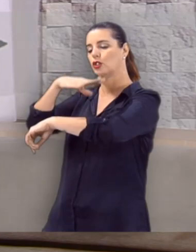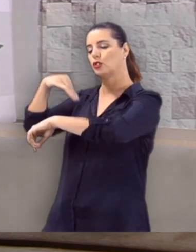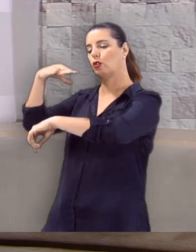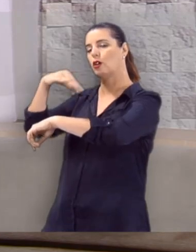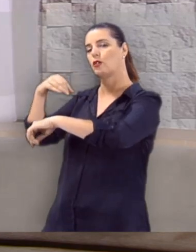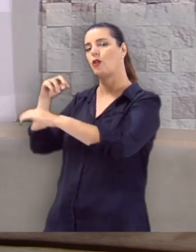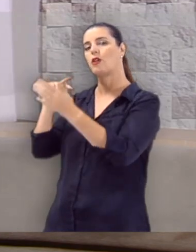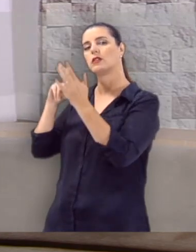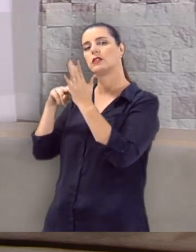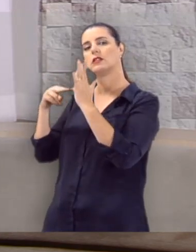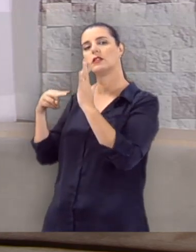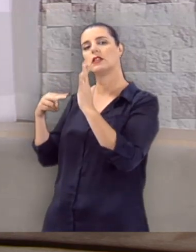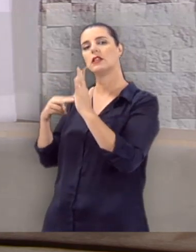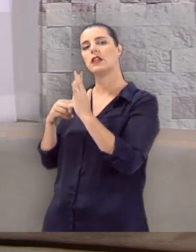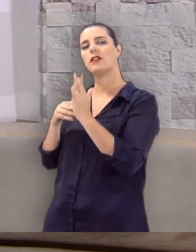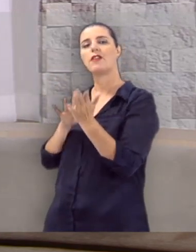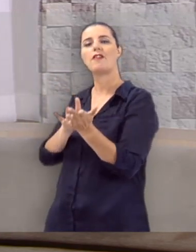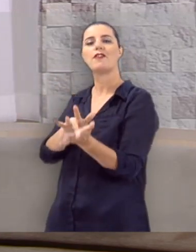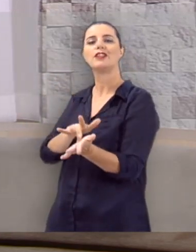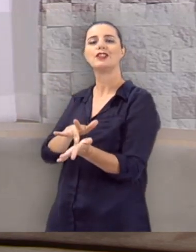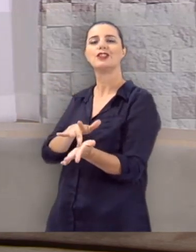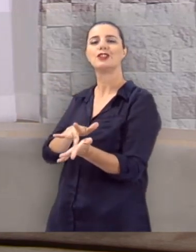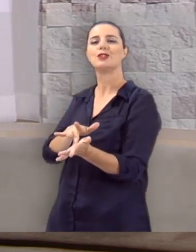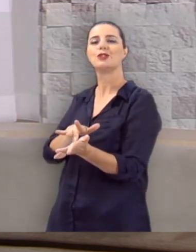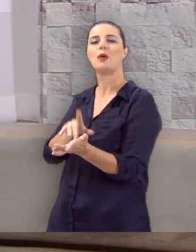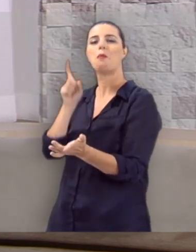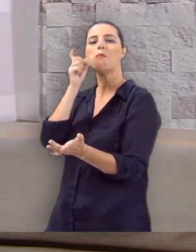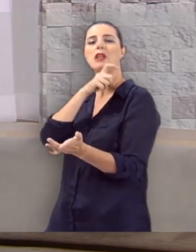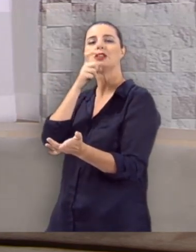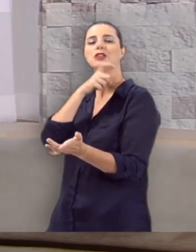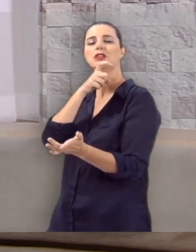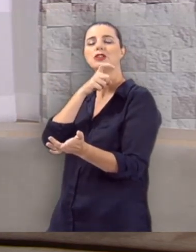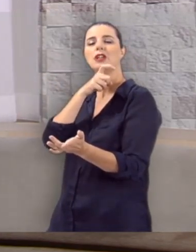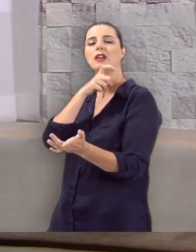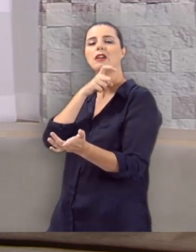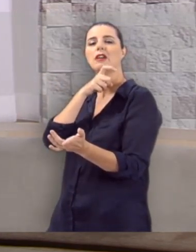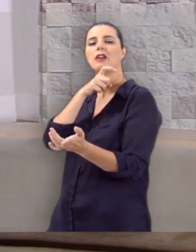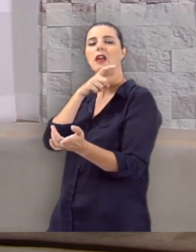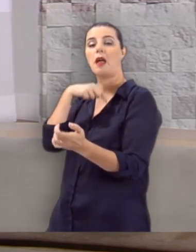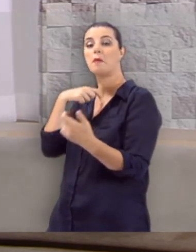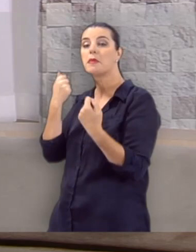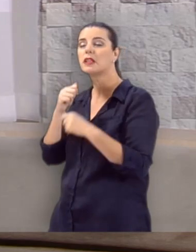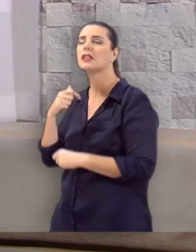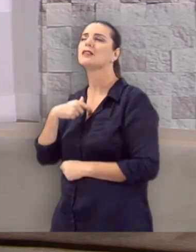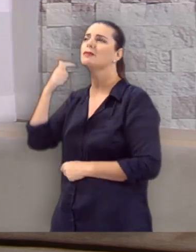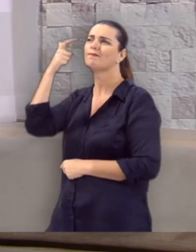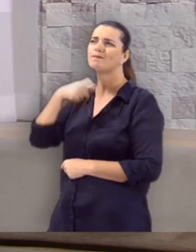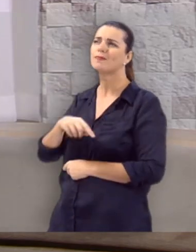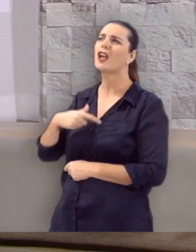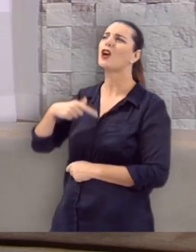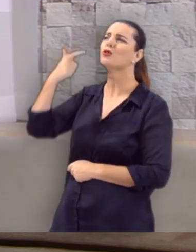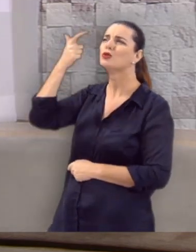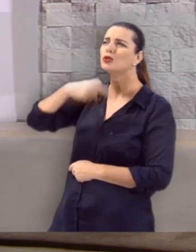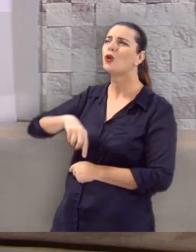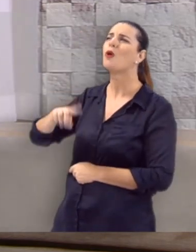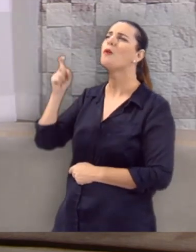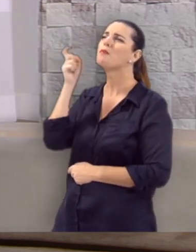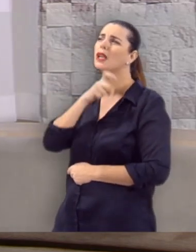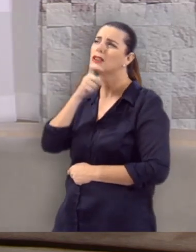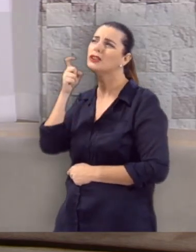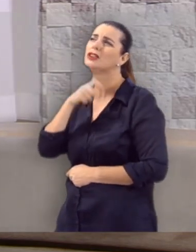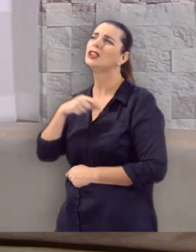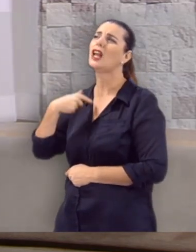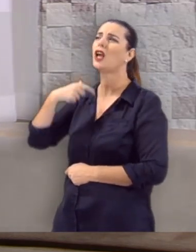suplantador, enganador, mentiroso. Ele precisa reconhecer que ele é um homem